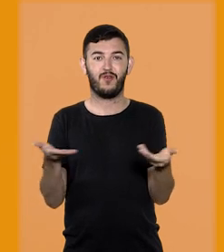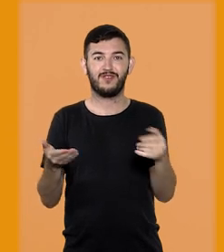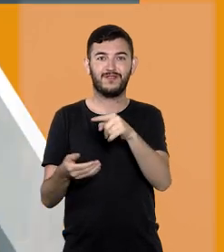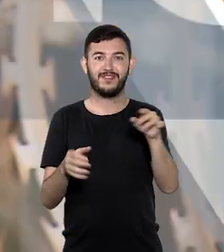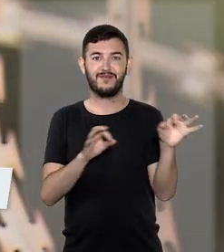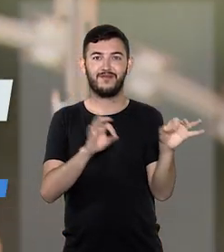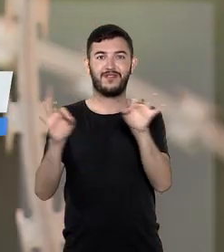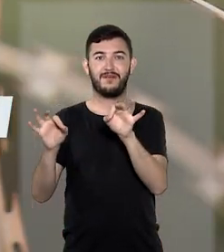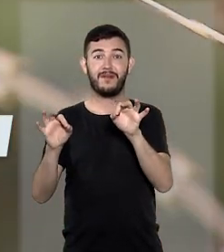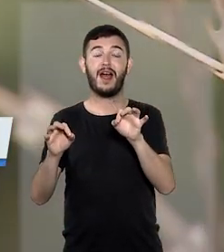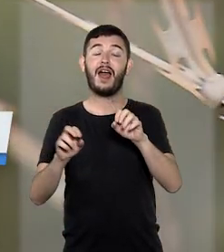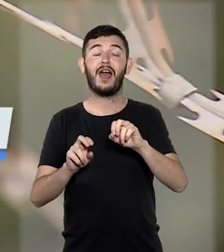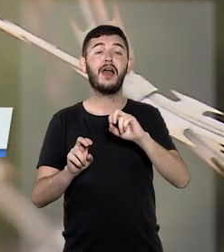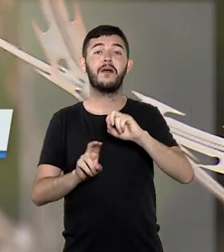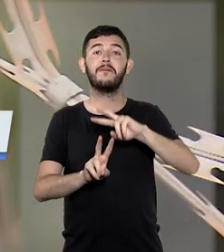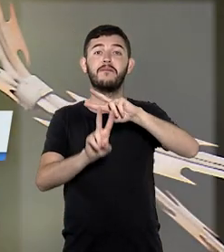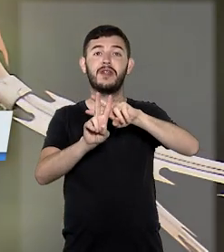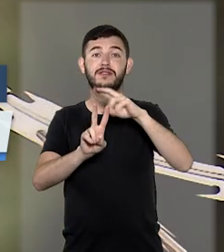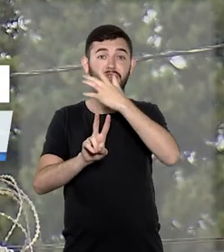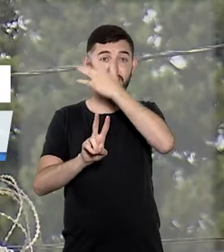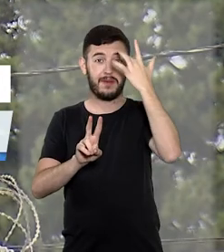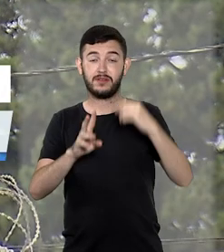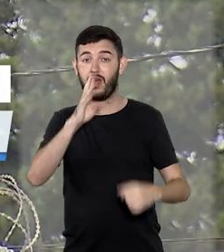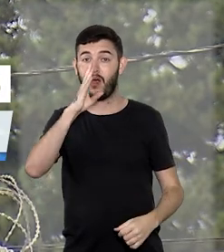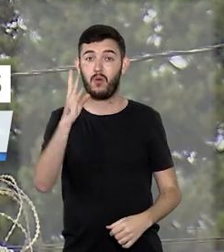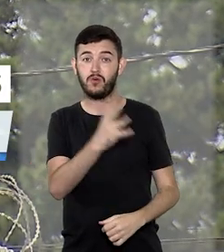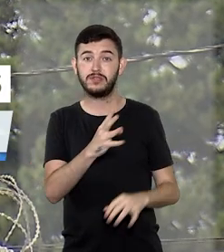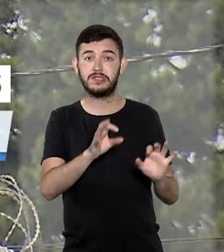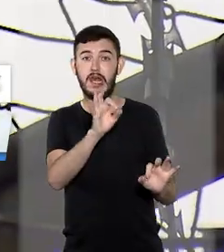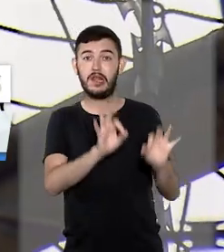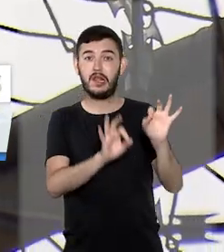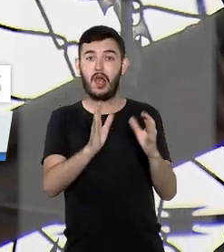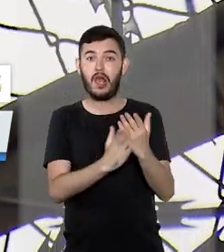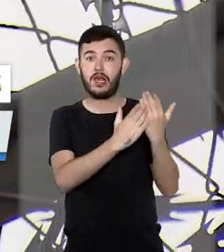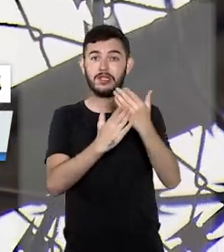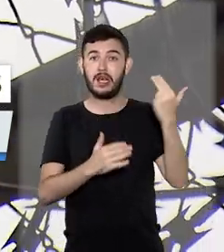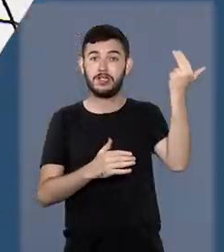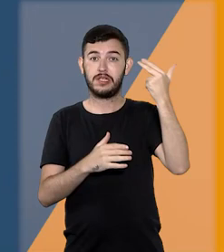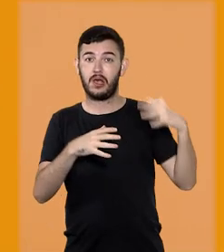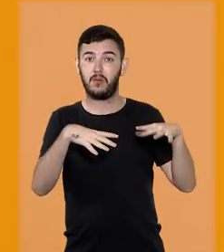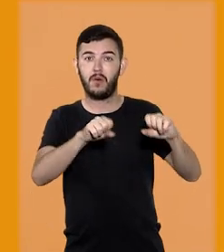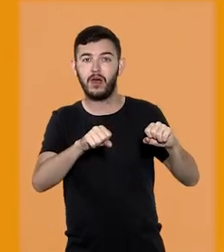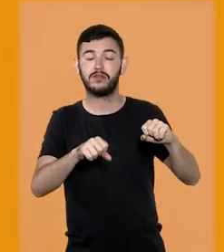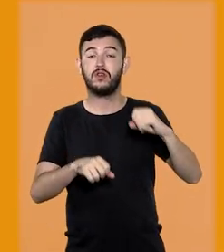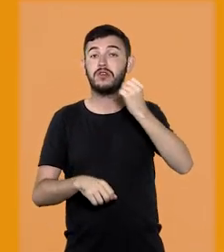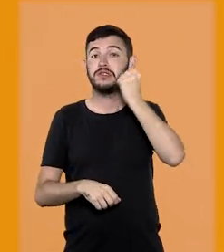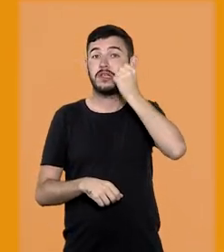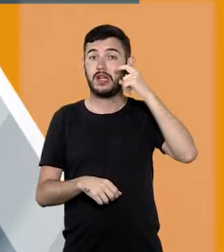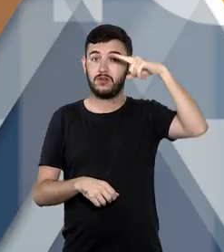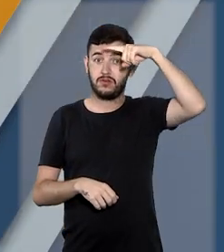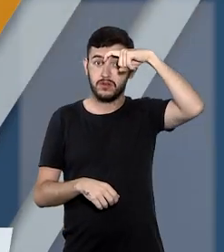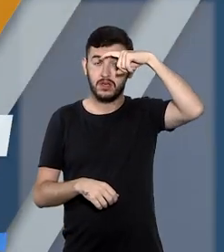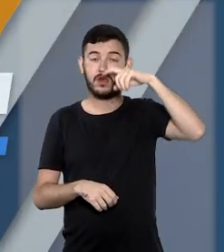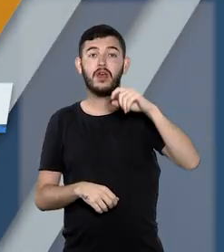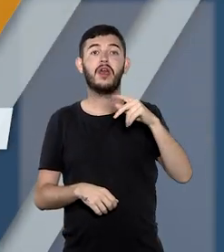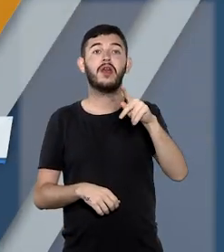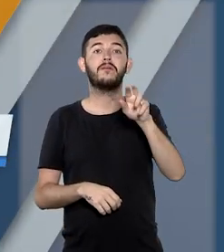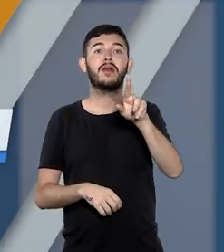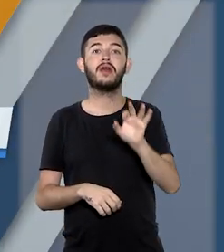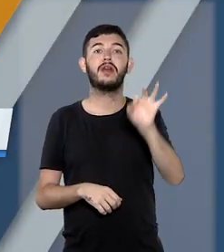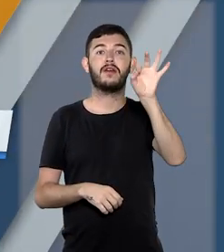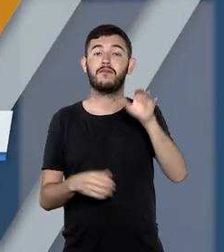ver mantida a prisão de acusado de planejar sequestro do senador Sérgio Moro. Policiais rodoviários